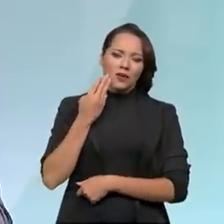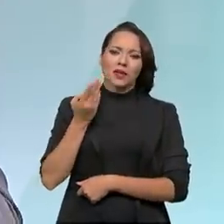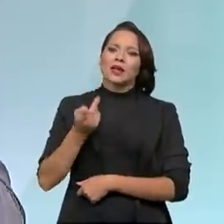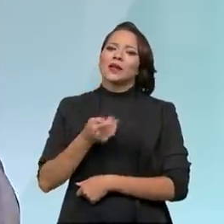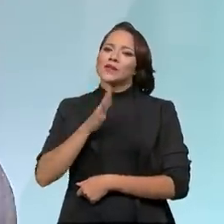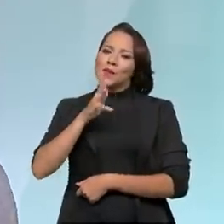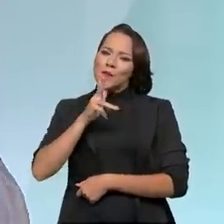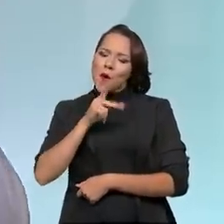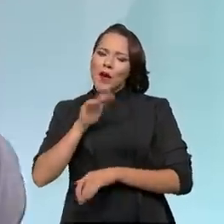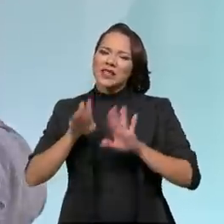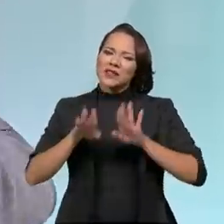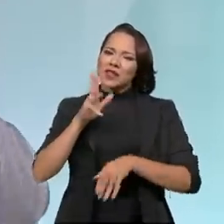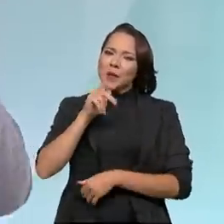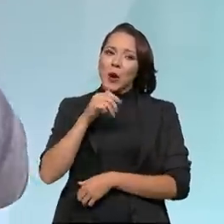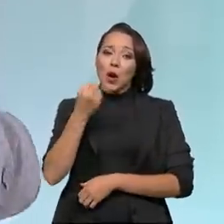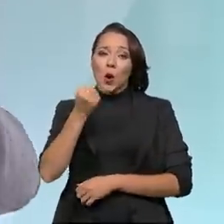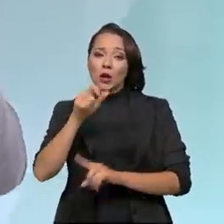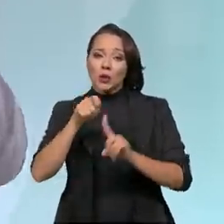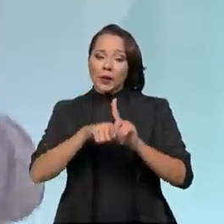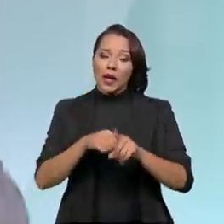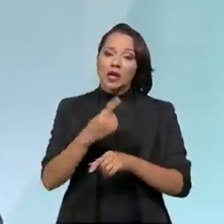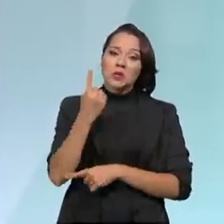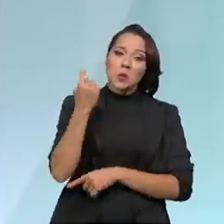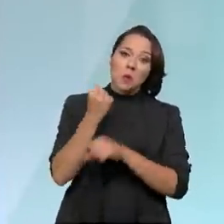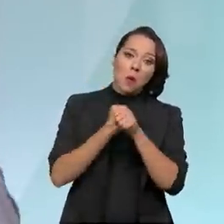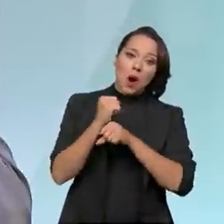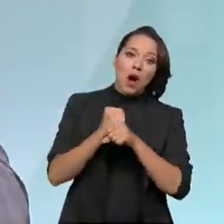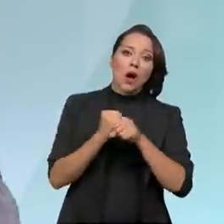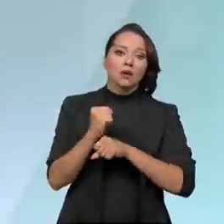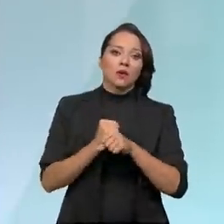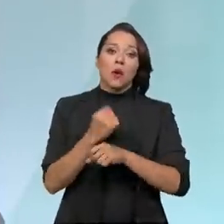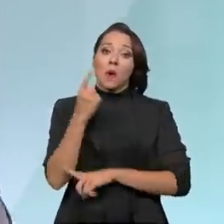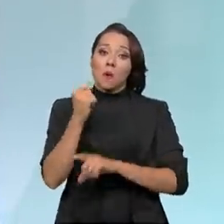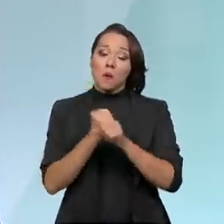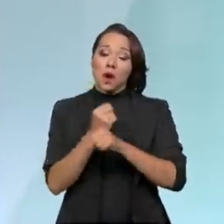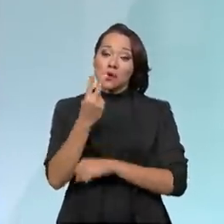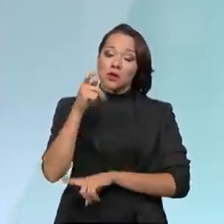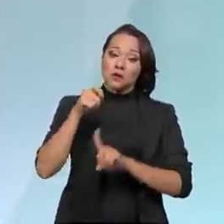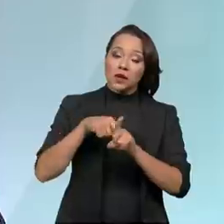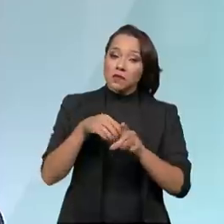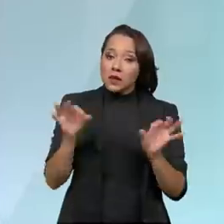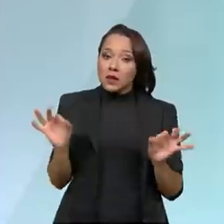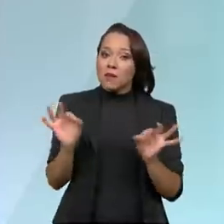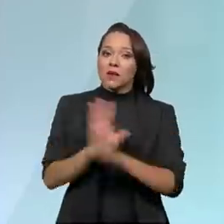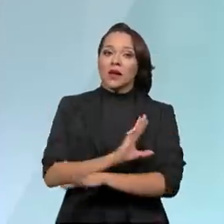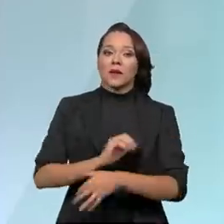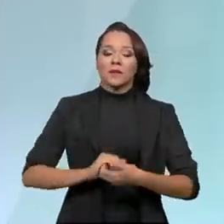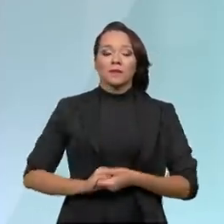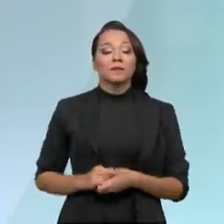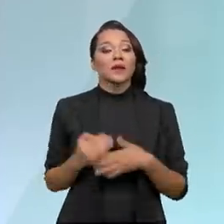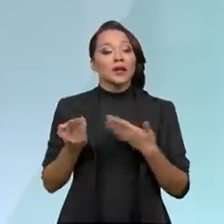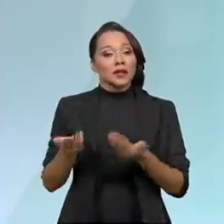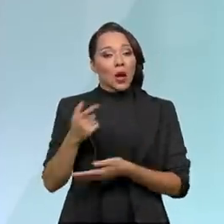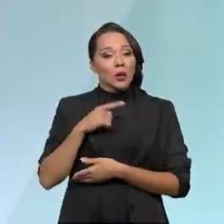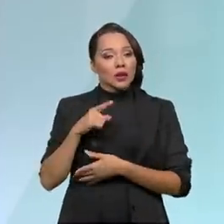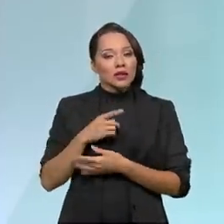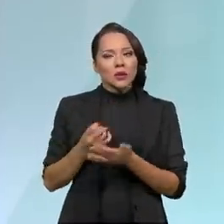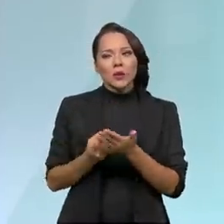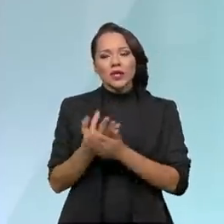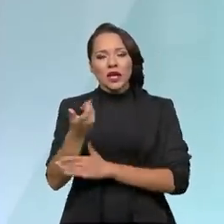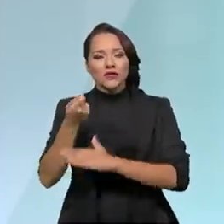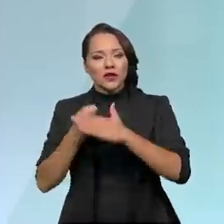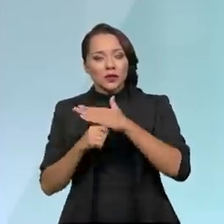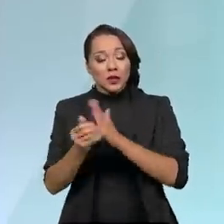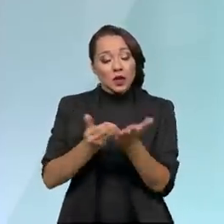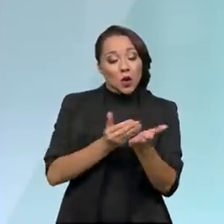um tempo, às vezes, seis, oito meses, um ano, um ano e dois meses para se fechar, se concluir. Então, a gente tem uma carga de investimentos